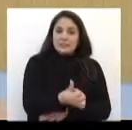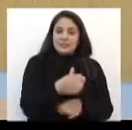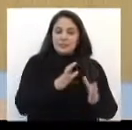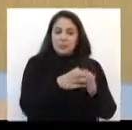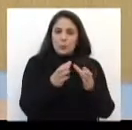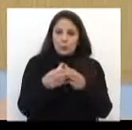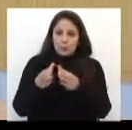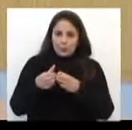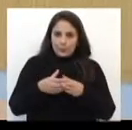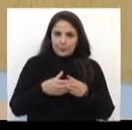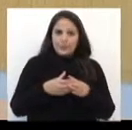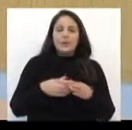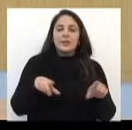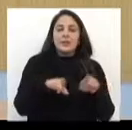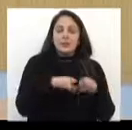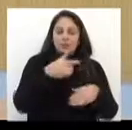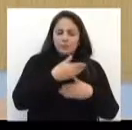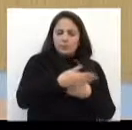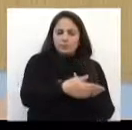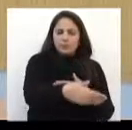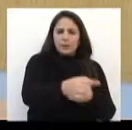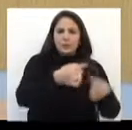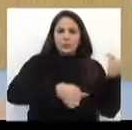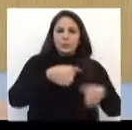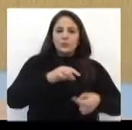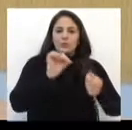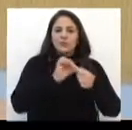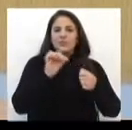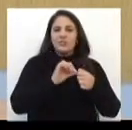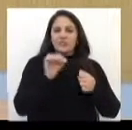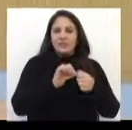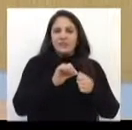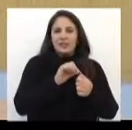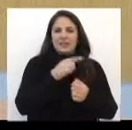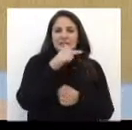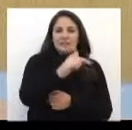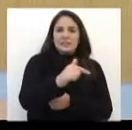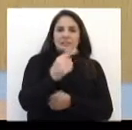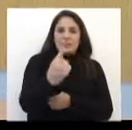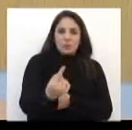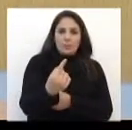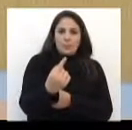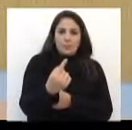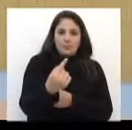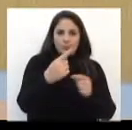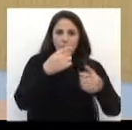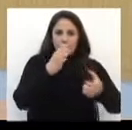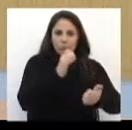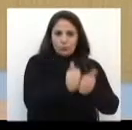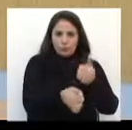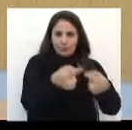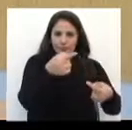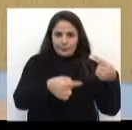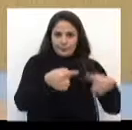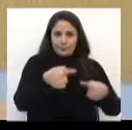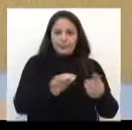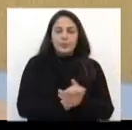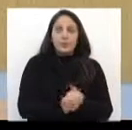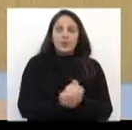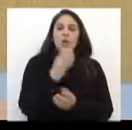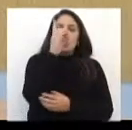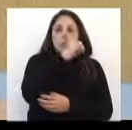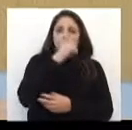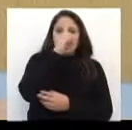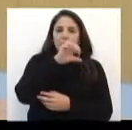equipes e, ao longo da competição, serão realizadas 71 partidas. No domingo, às